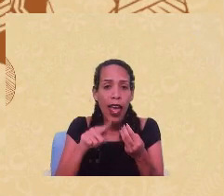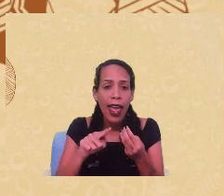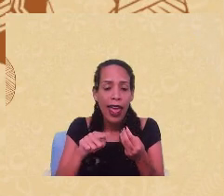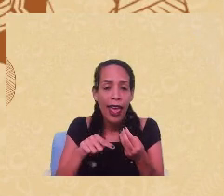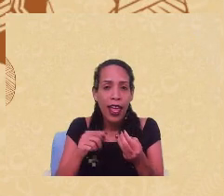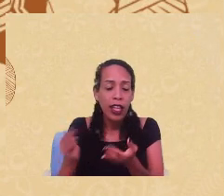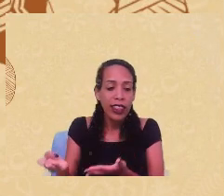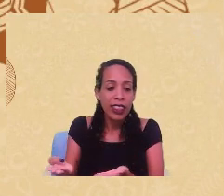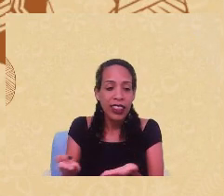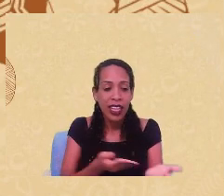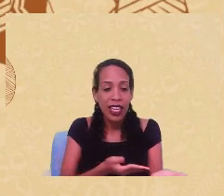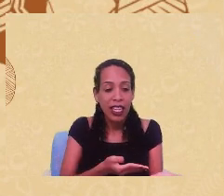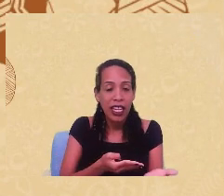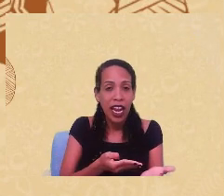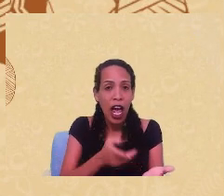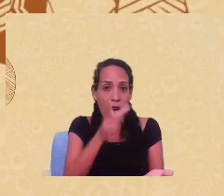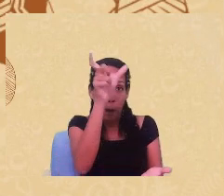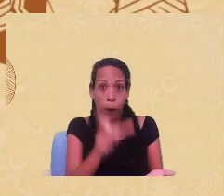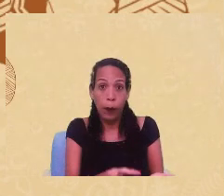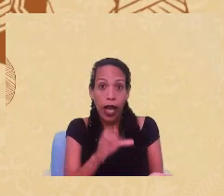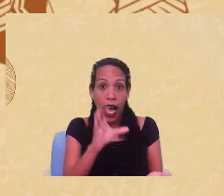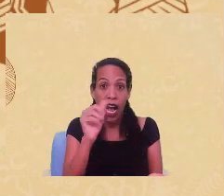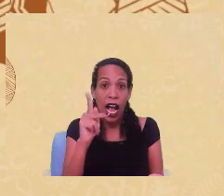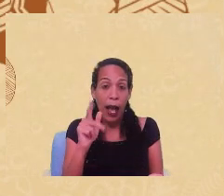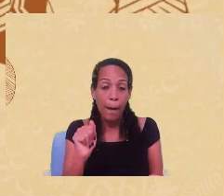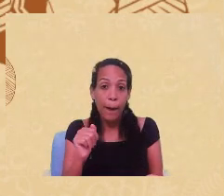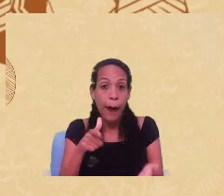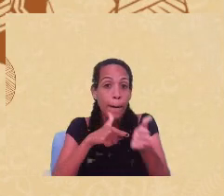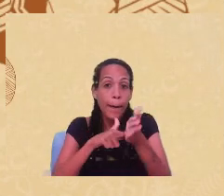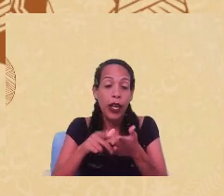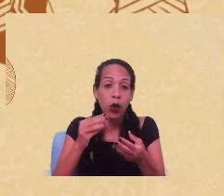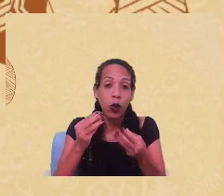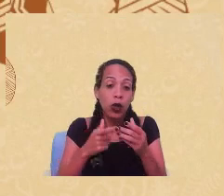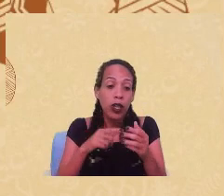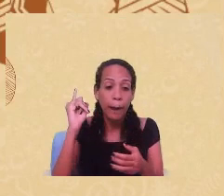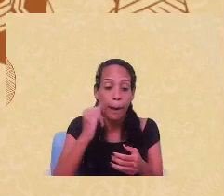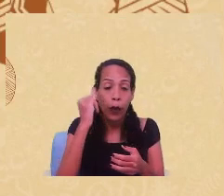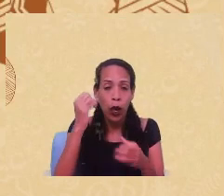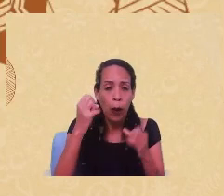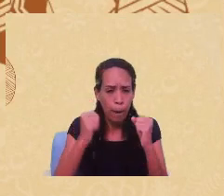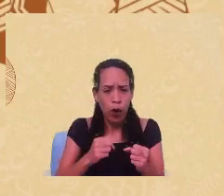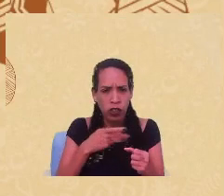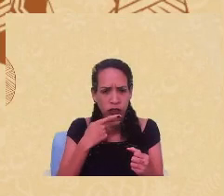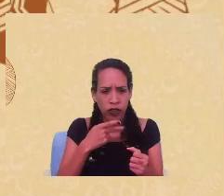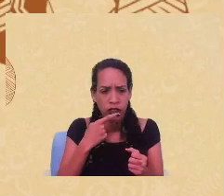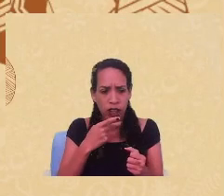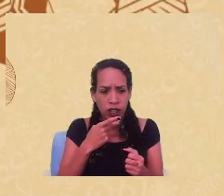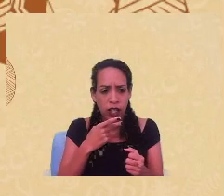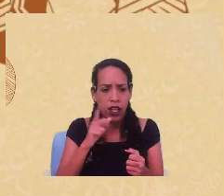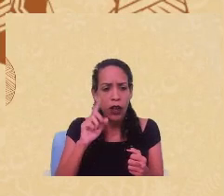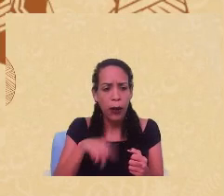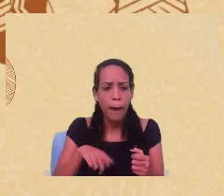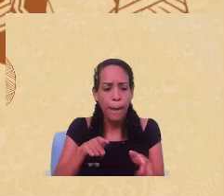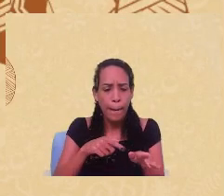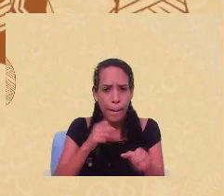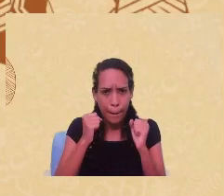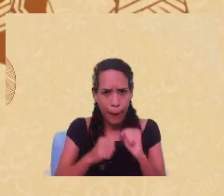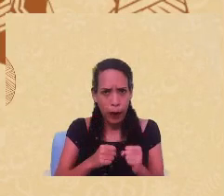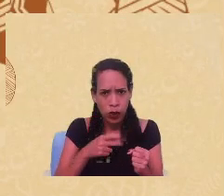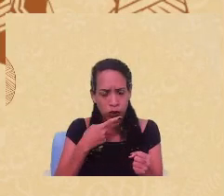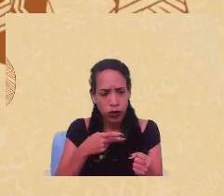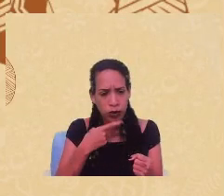capa uma pergunta importante. Pode o subalterno falar? Pode a subalterno falar? E esta